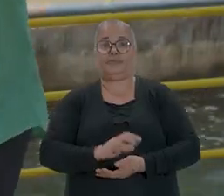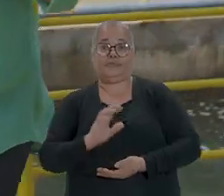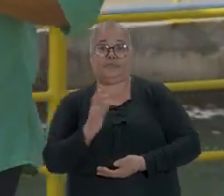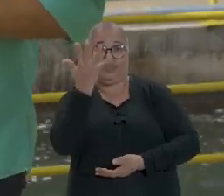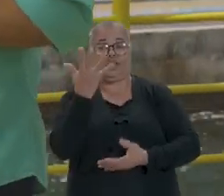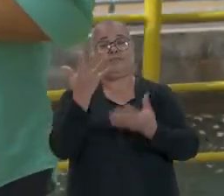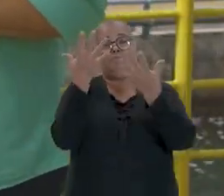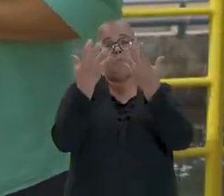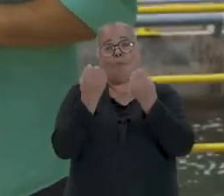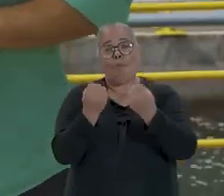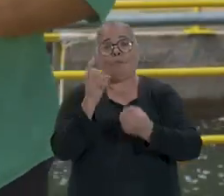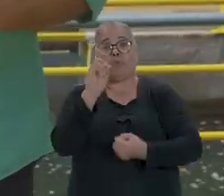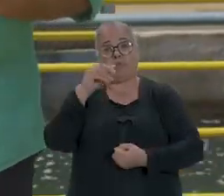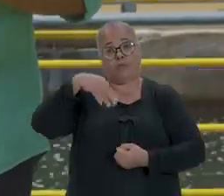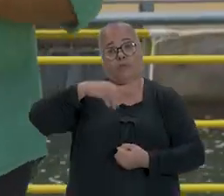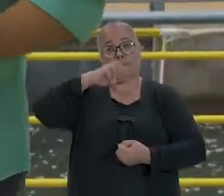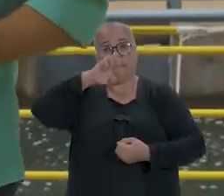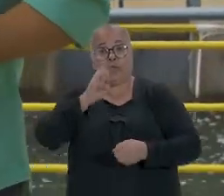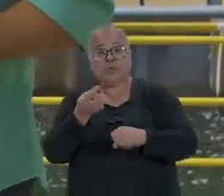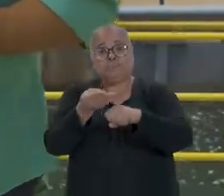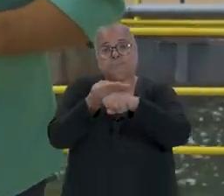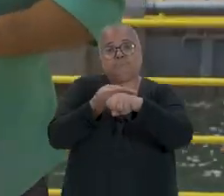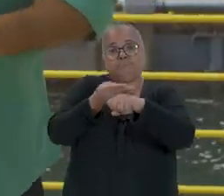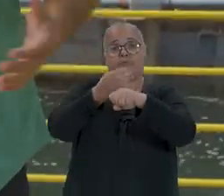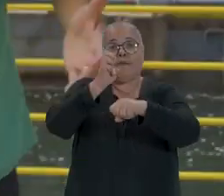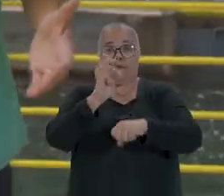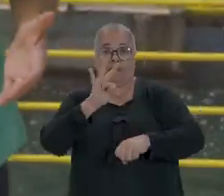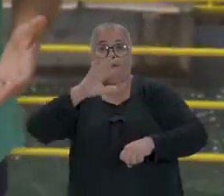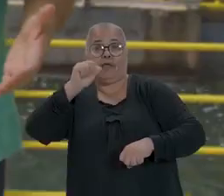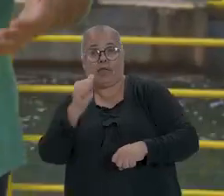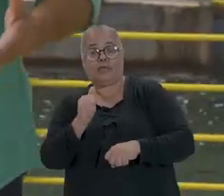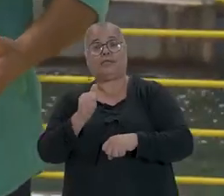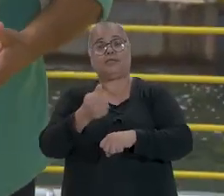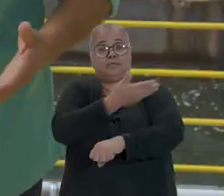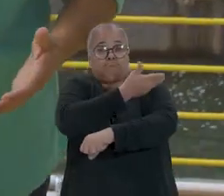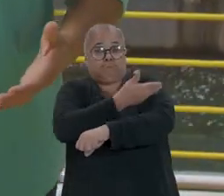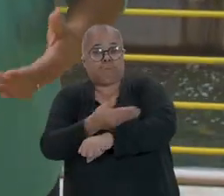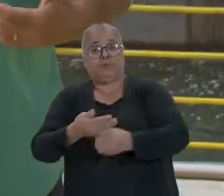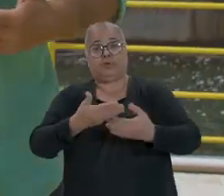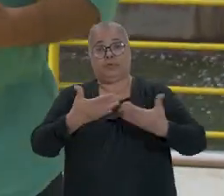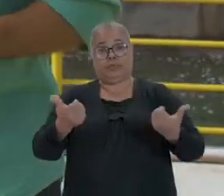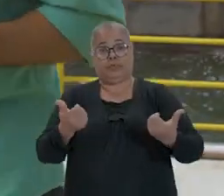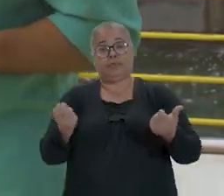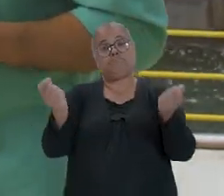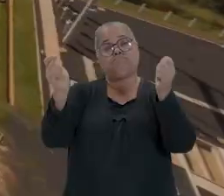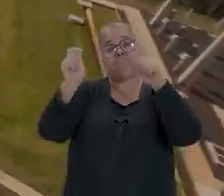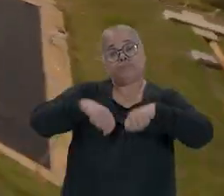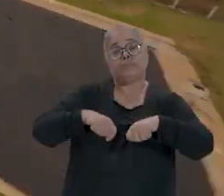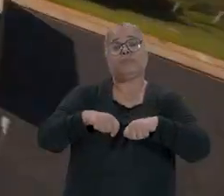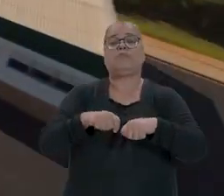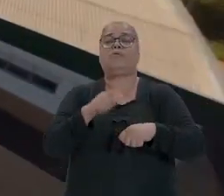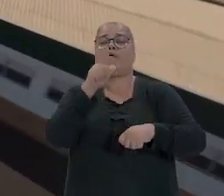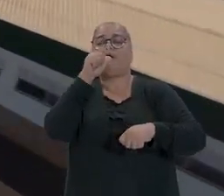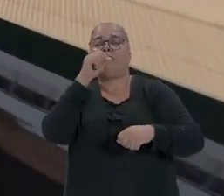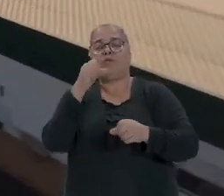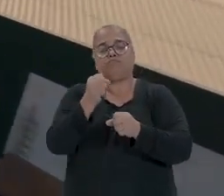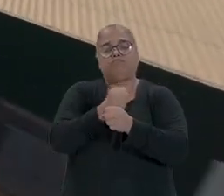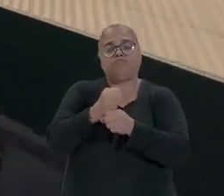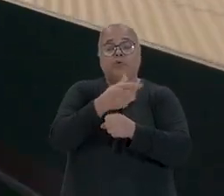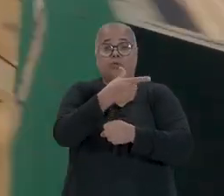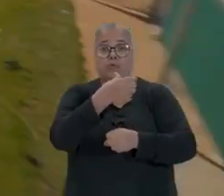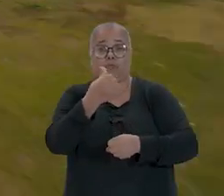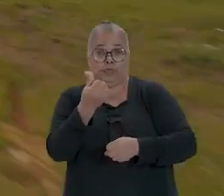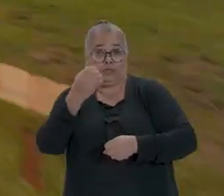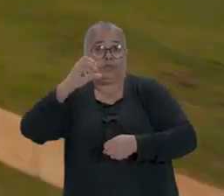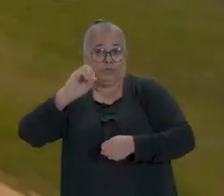Na estiagem, DEMAI colocou em funcionamento a estação de tratamento Capim Branco. Garantiu o abastecimento de